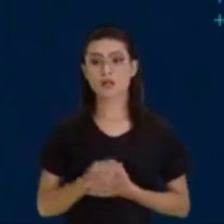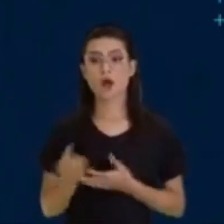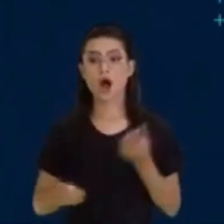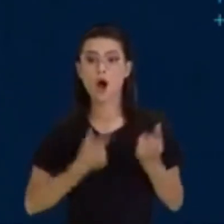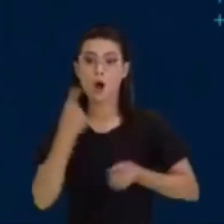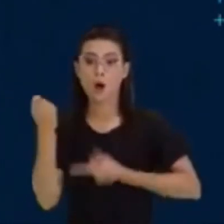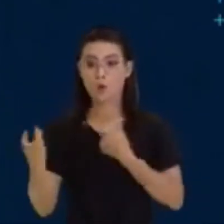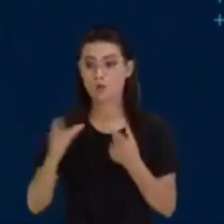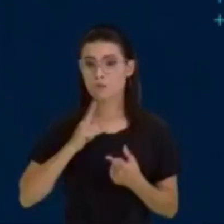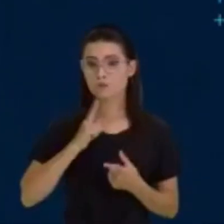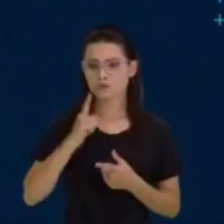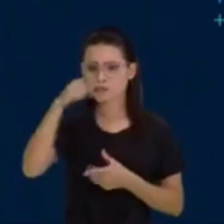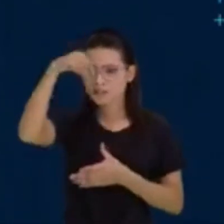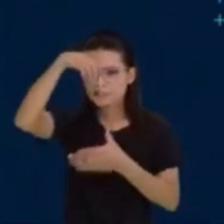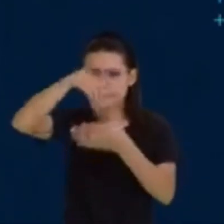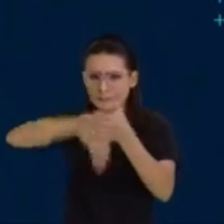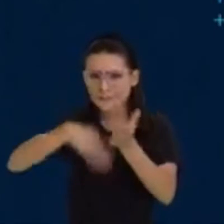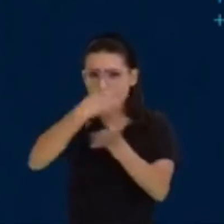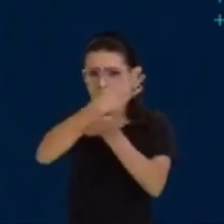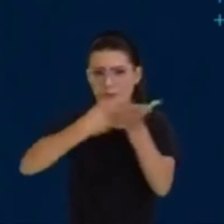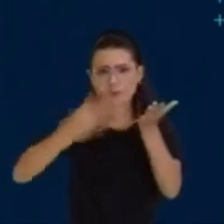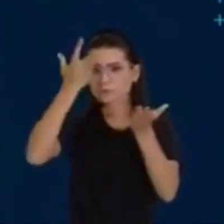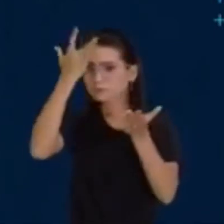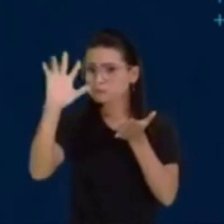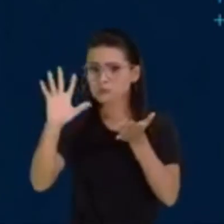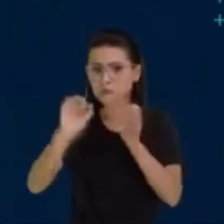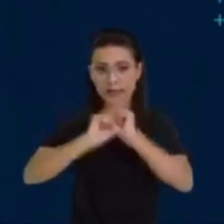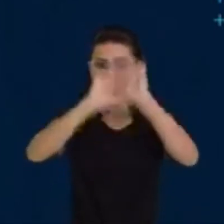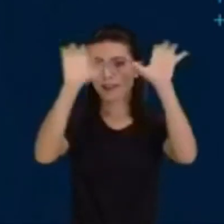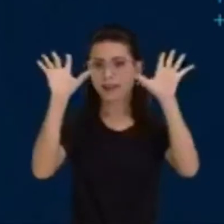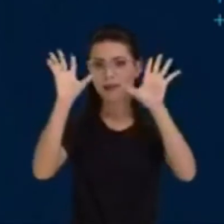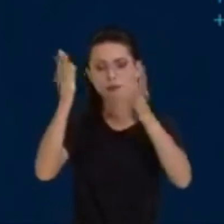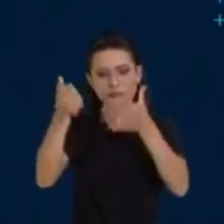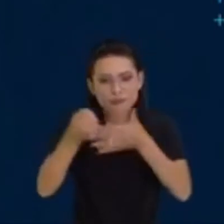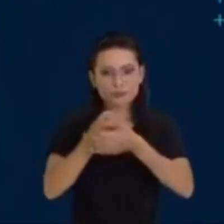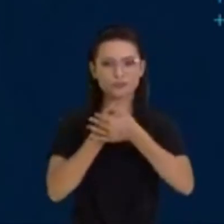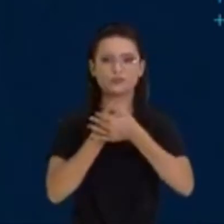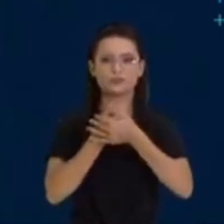está nas entrelinhas. Vamos ver? Próximo slide.